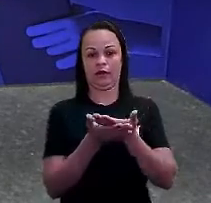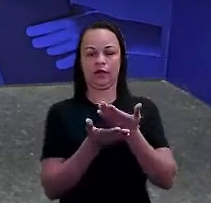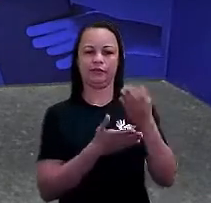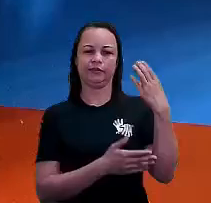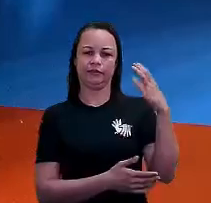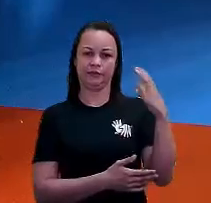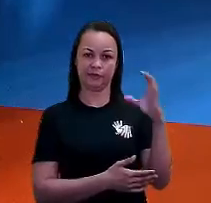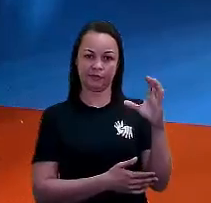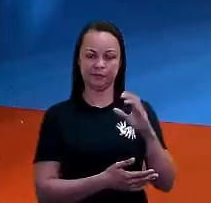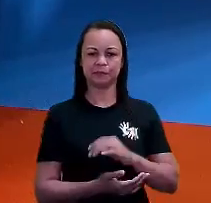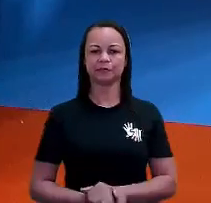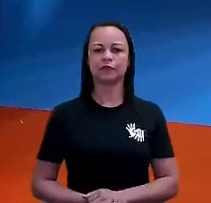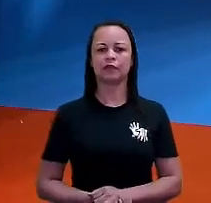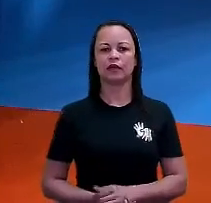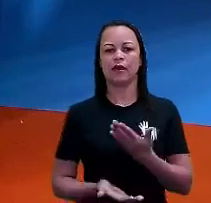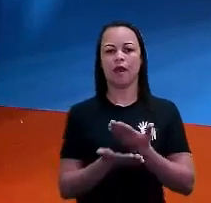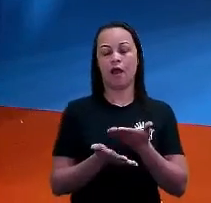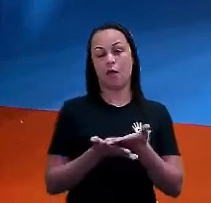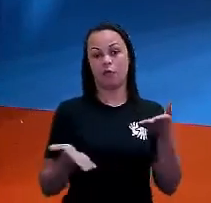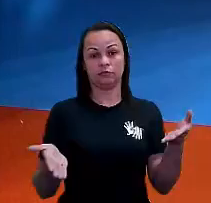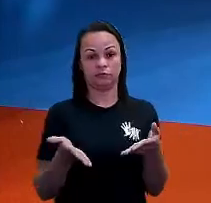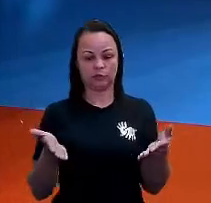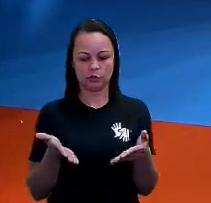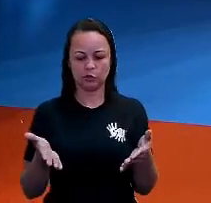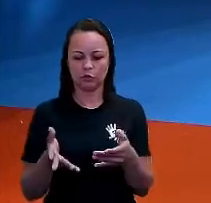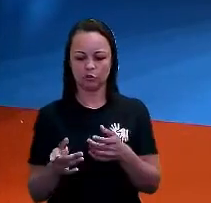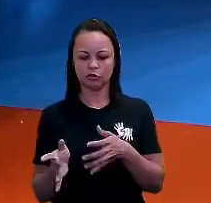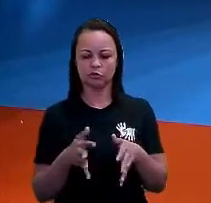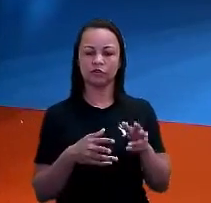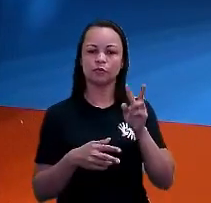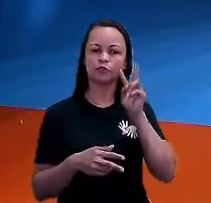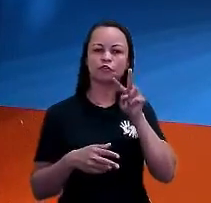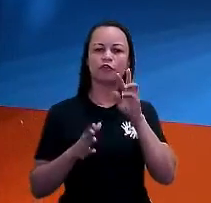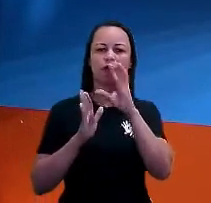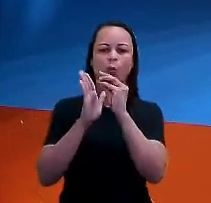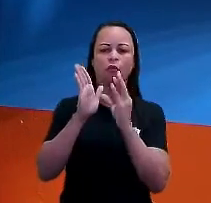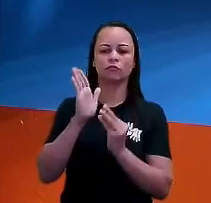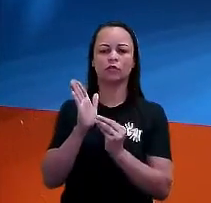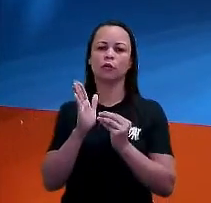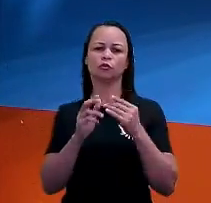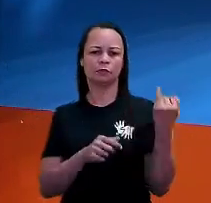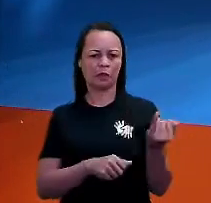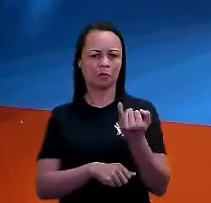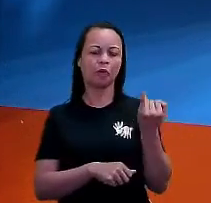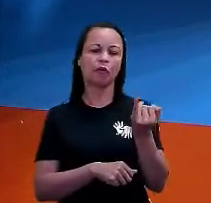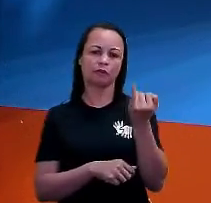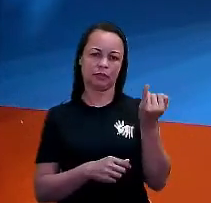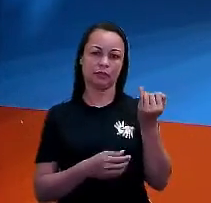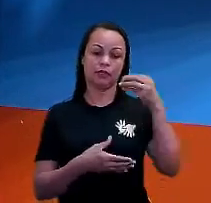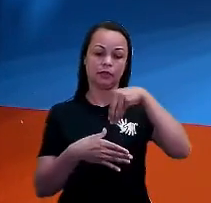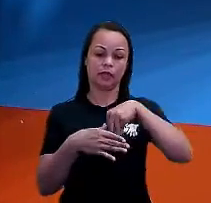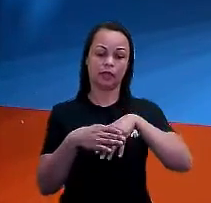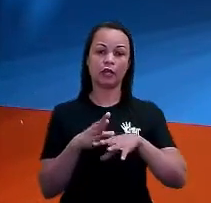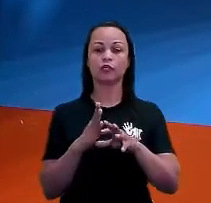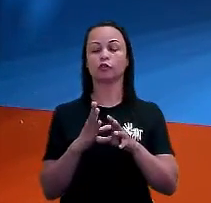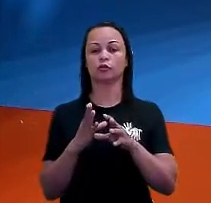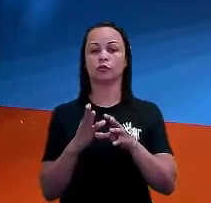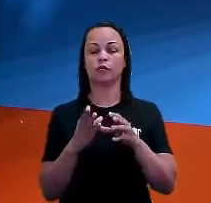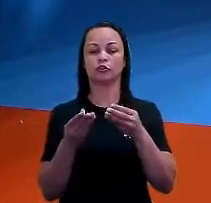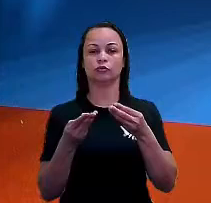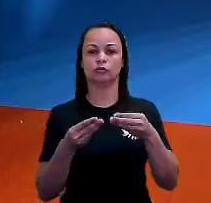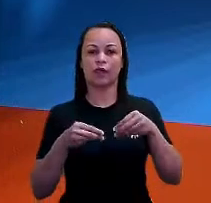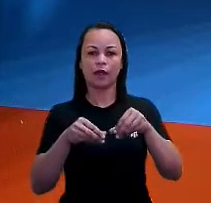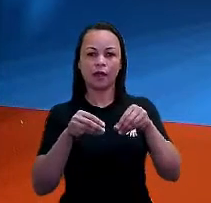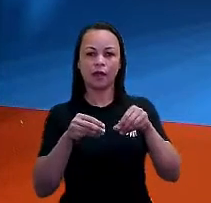Natureza. Nessa aula de hoje, gente vai tratar sobre um conteúdo muito importante, tá certo? Dentro do eixo Terra e